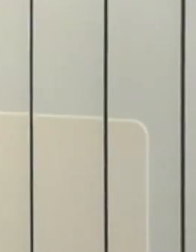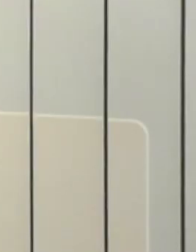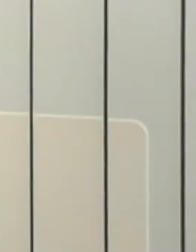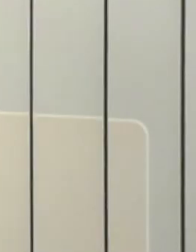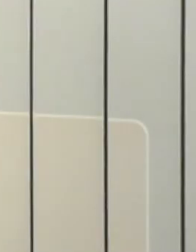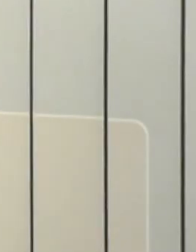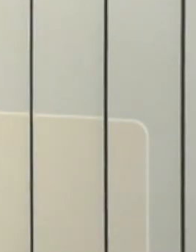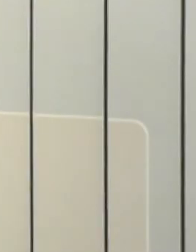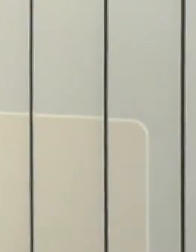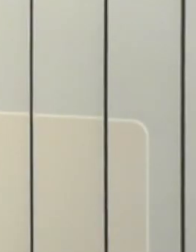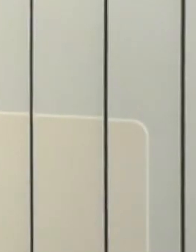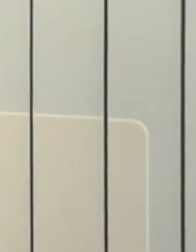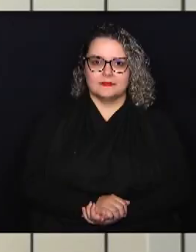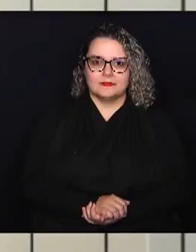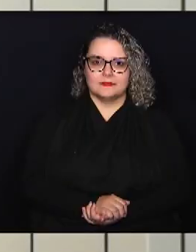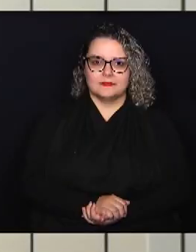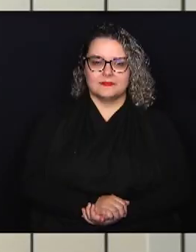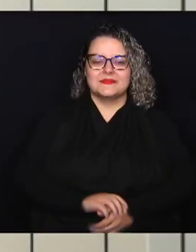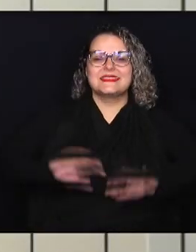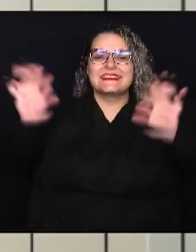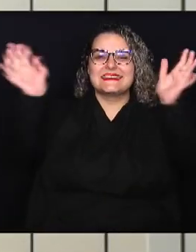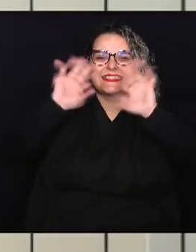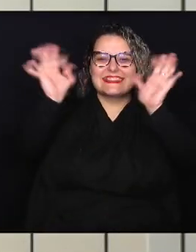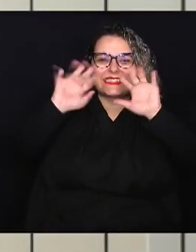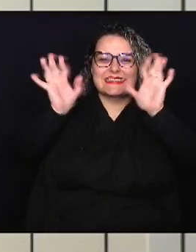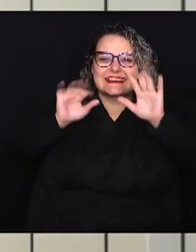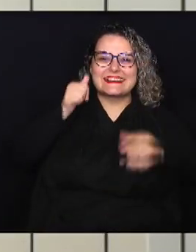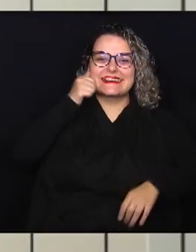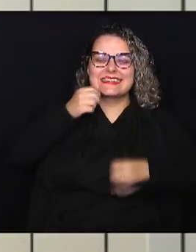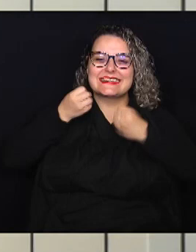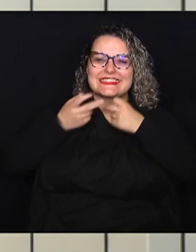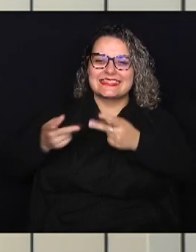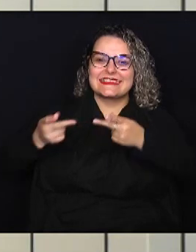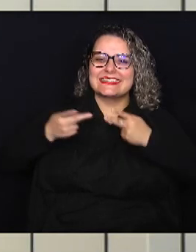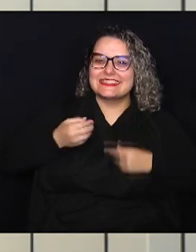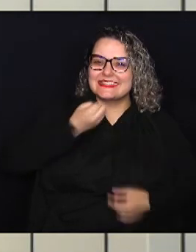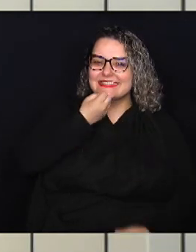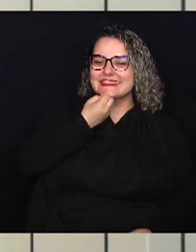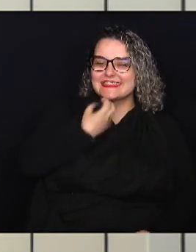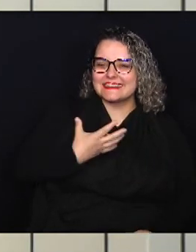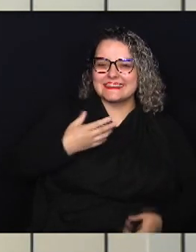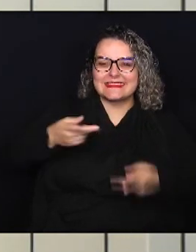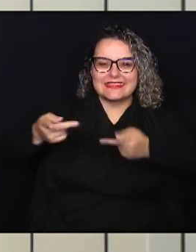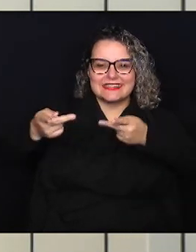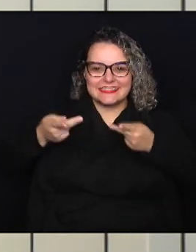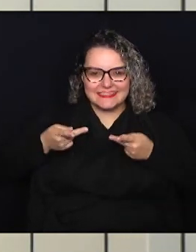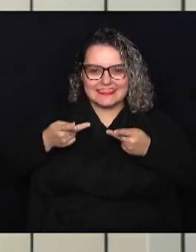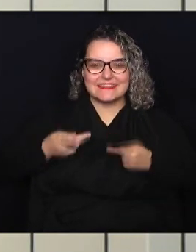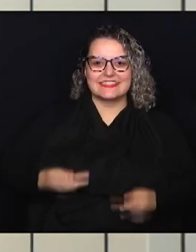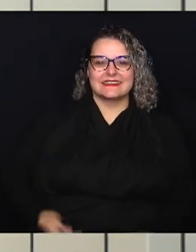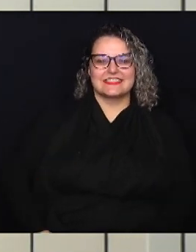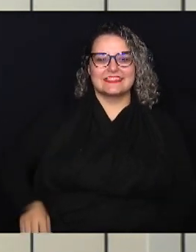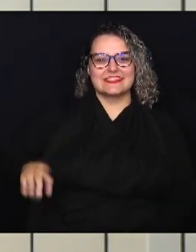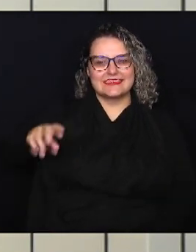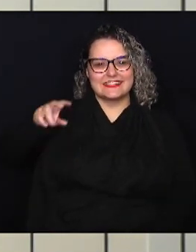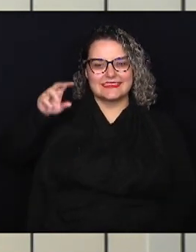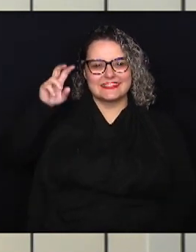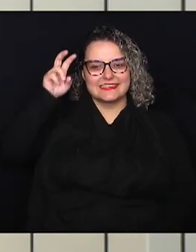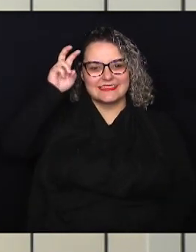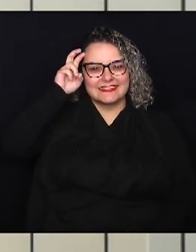Olá, seja bem-vinda, seja bem-vindo, terça-feira, 29 de agosto de 2023,